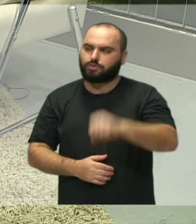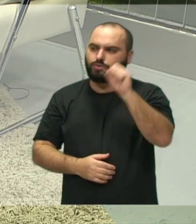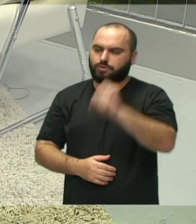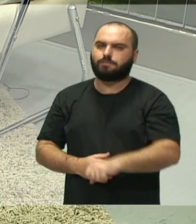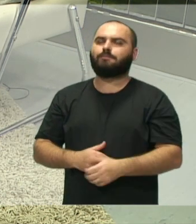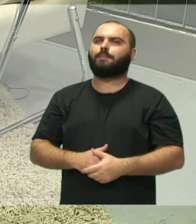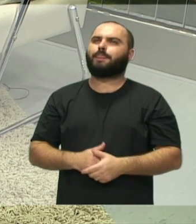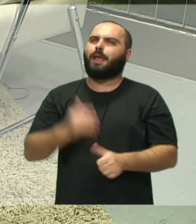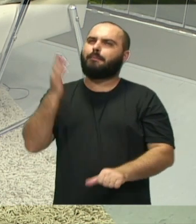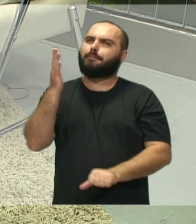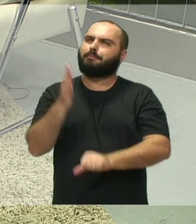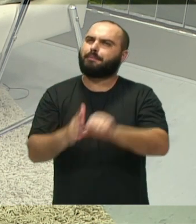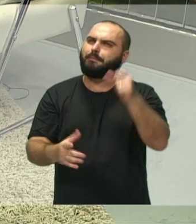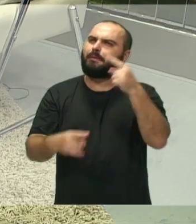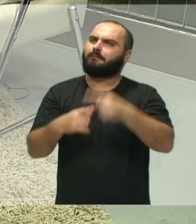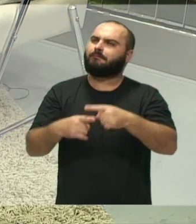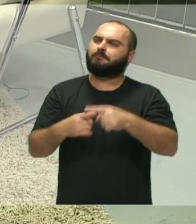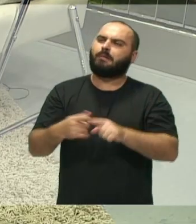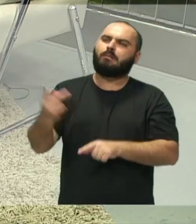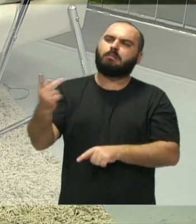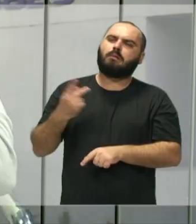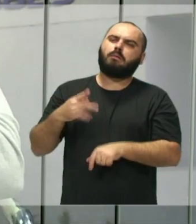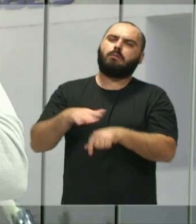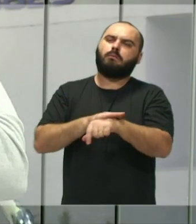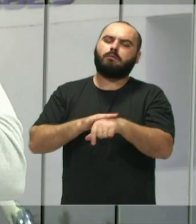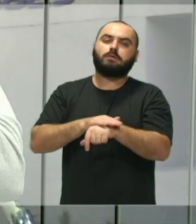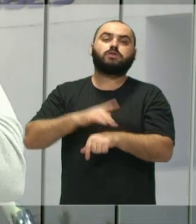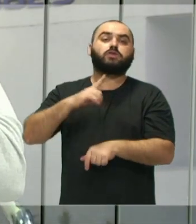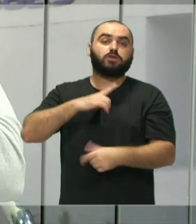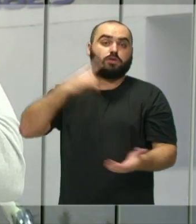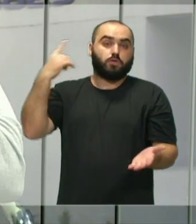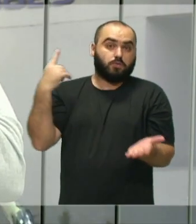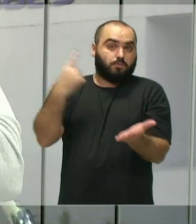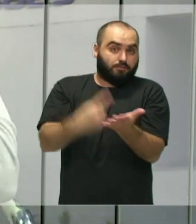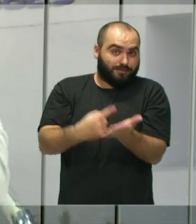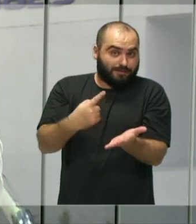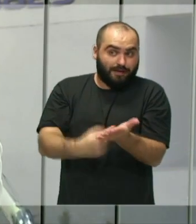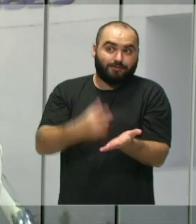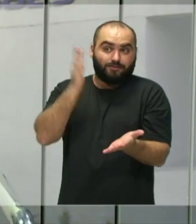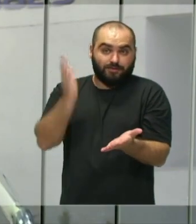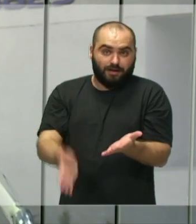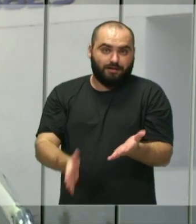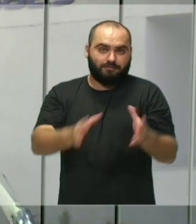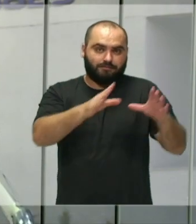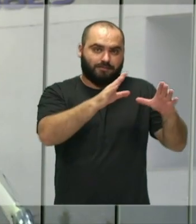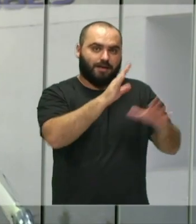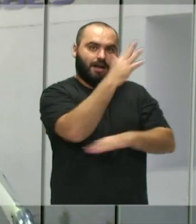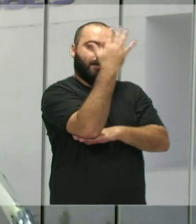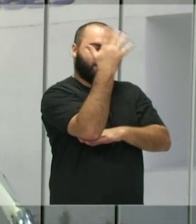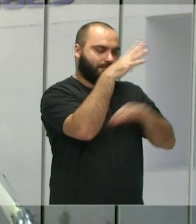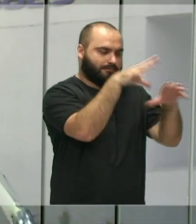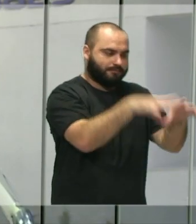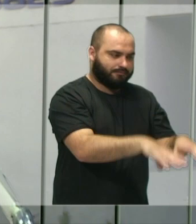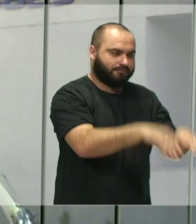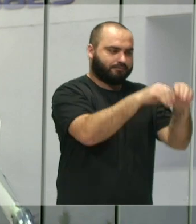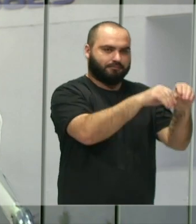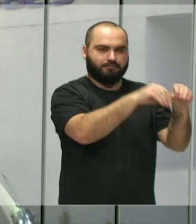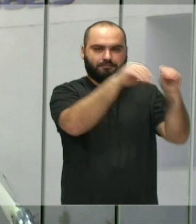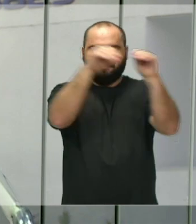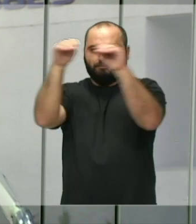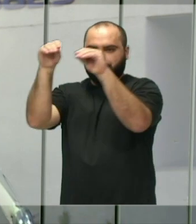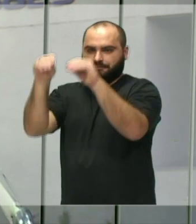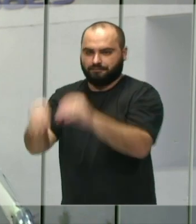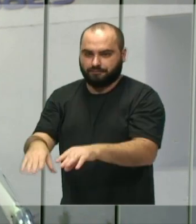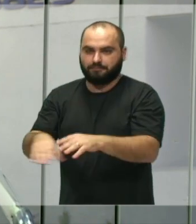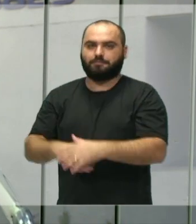primeira vez que nós conversamos, estava marcado o transplante ainda e no dia que aconteceu o transplante, foi